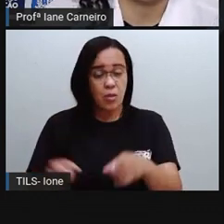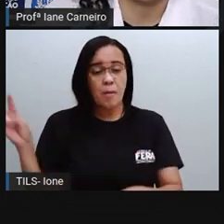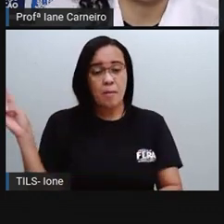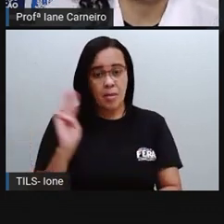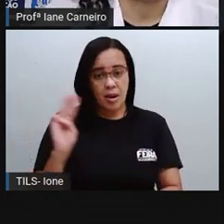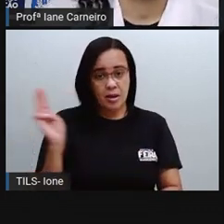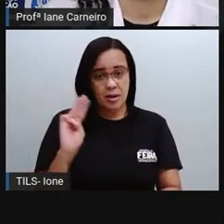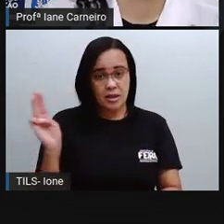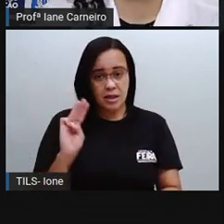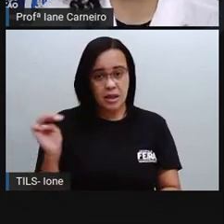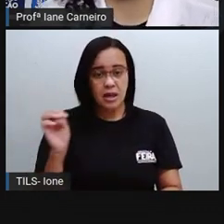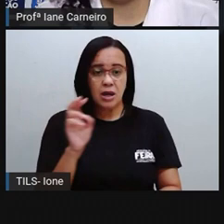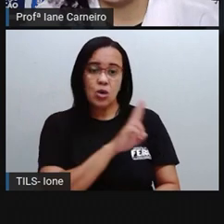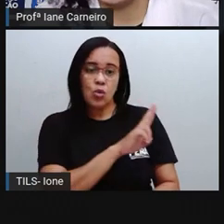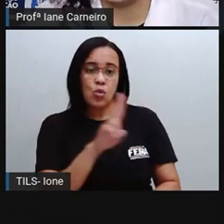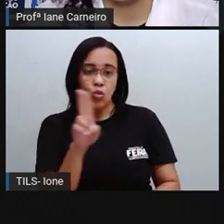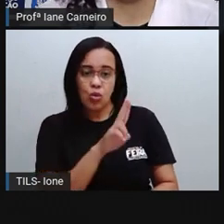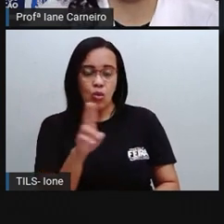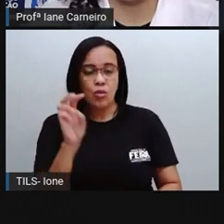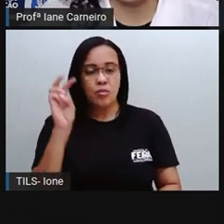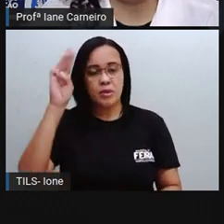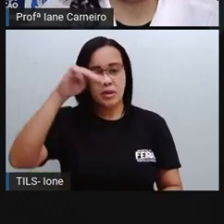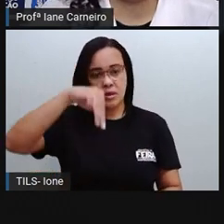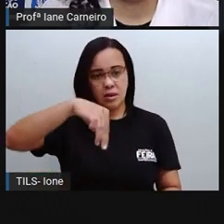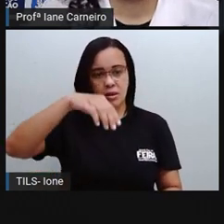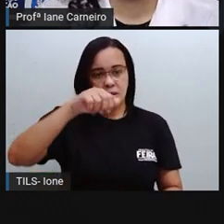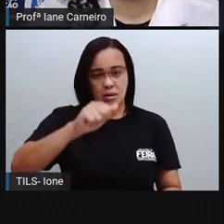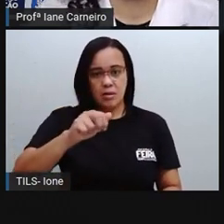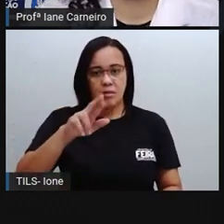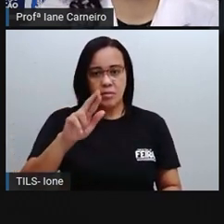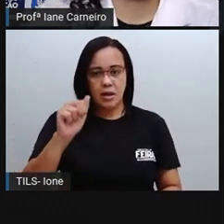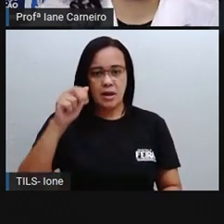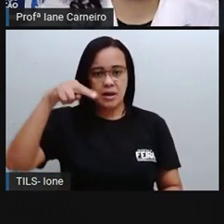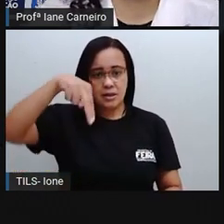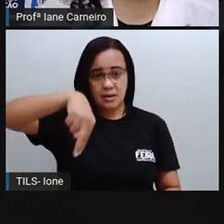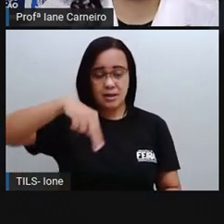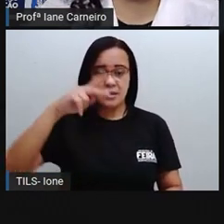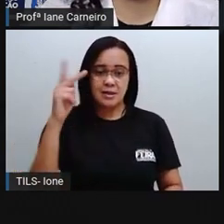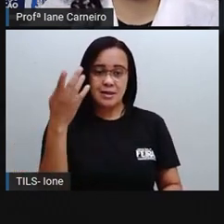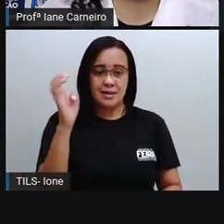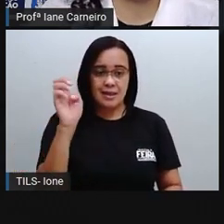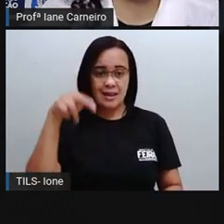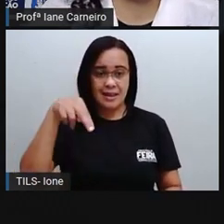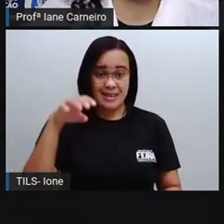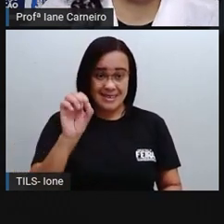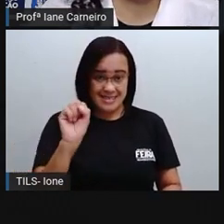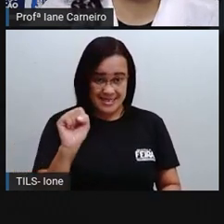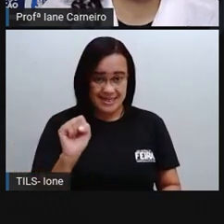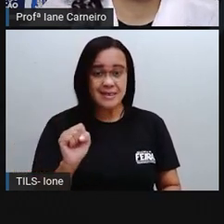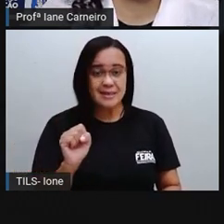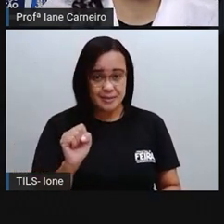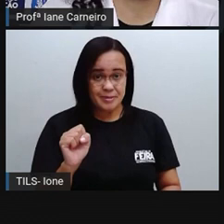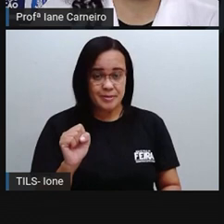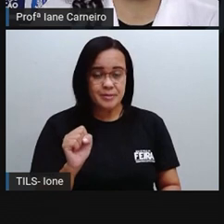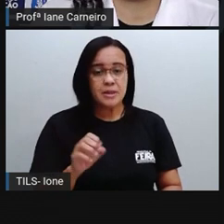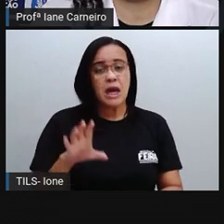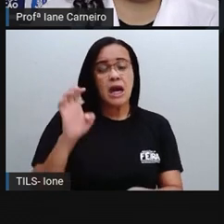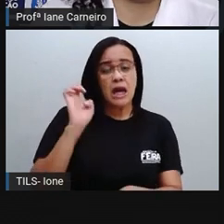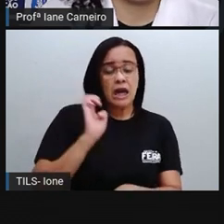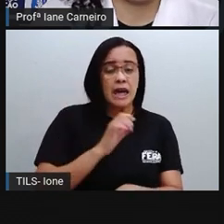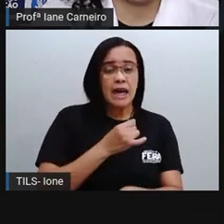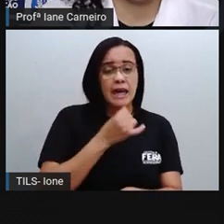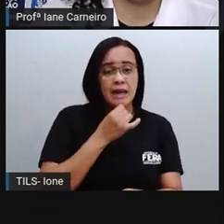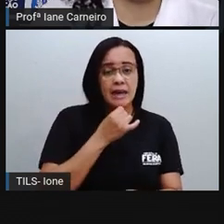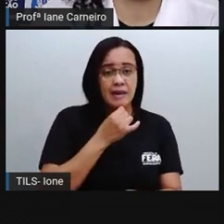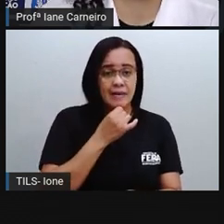nasce lá é Maranhense, tá bom? O estado, ó, João Pessoa, a